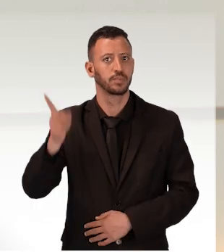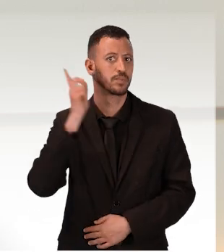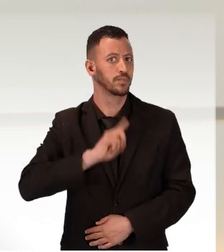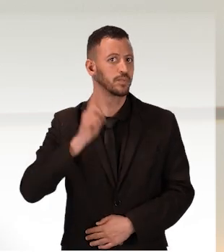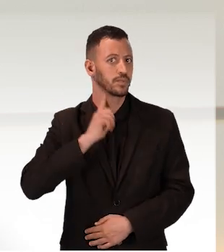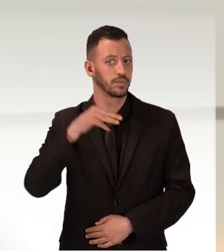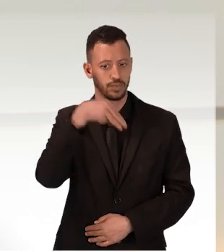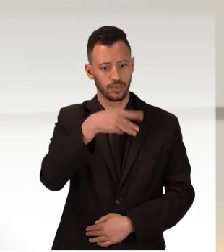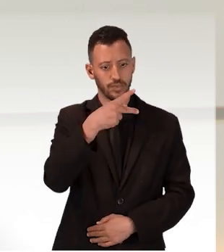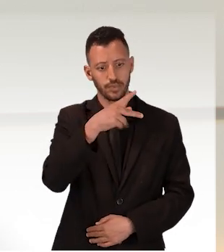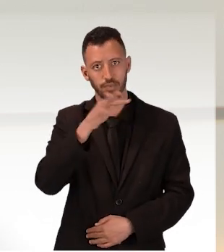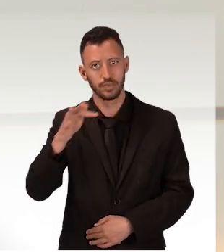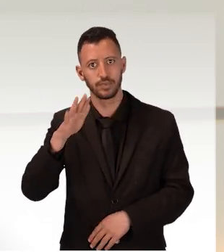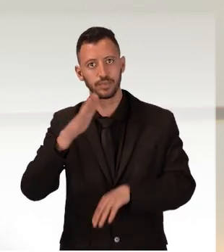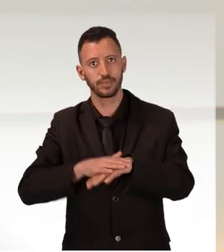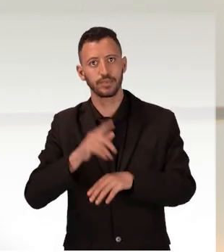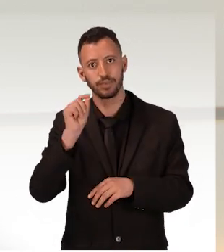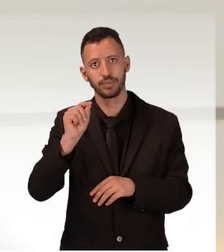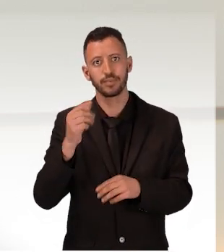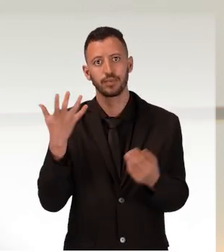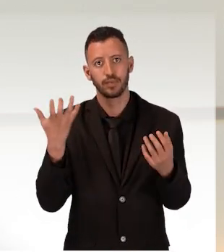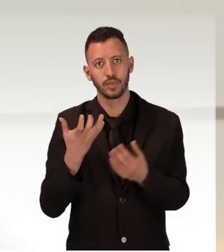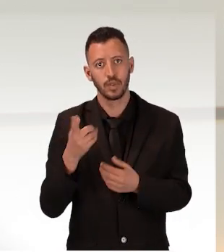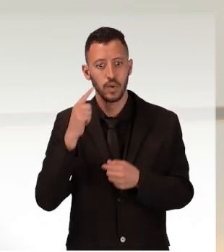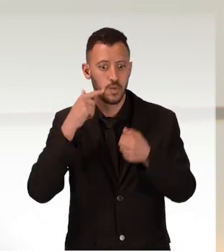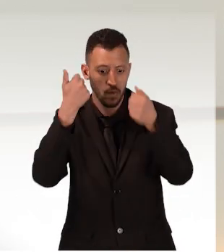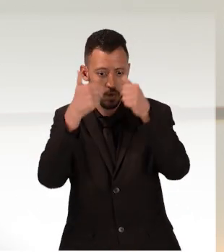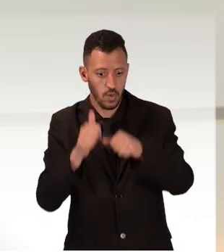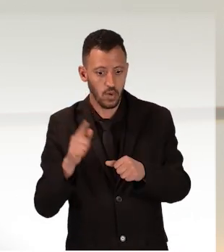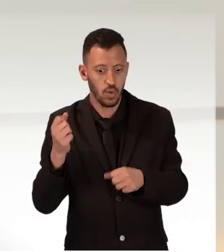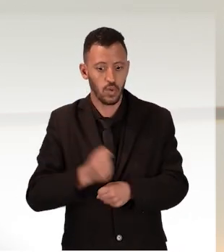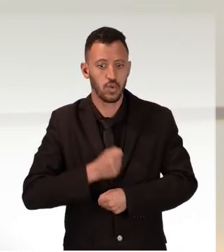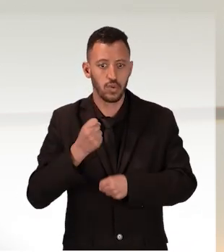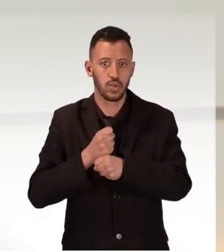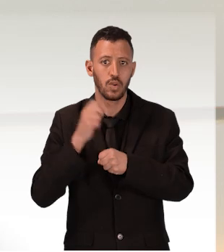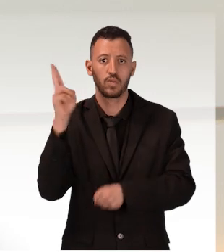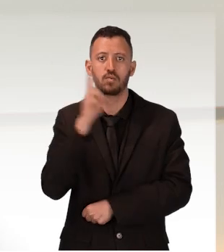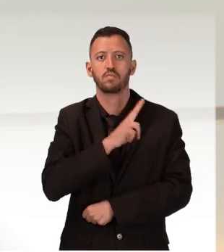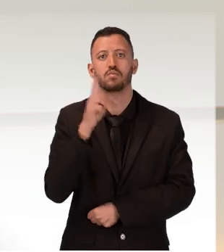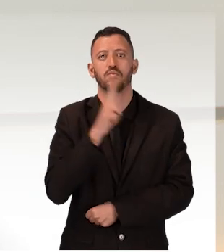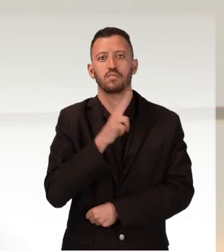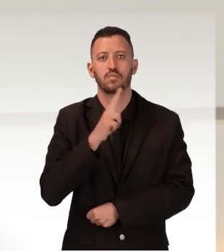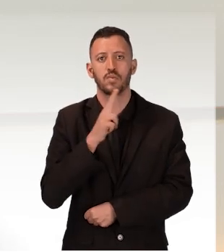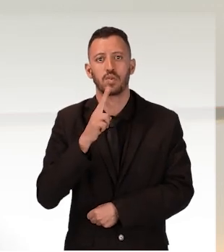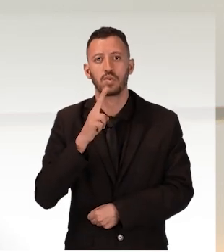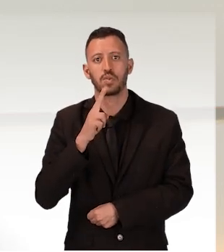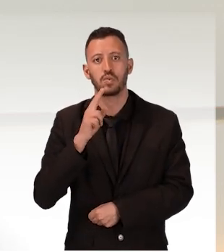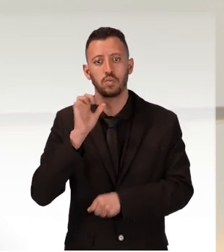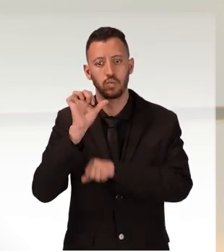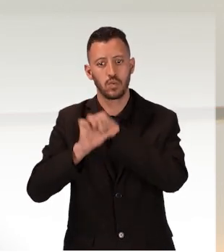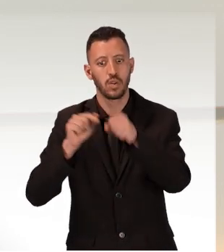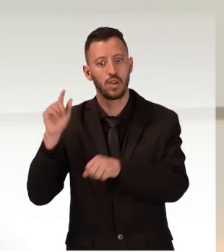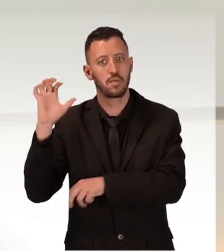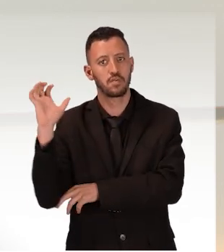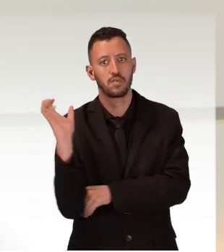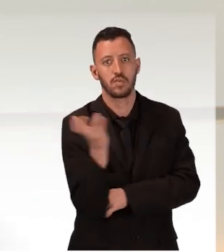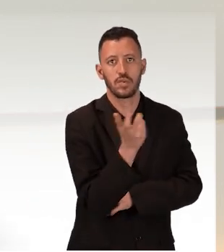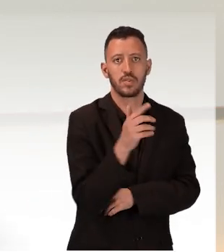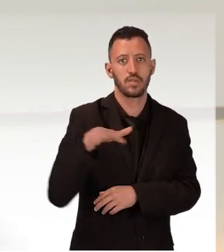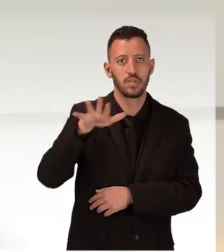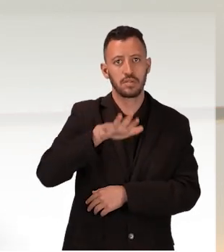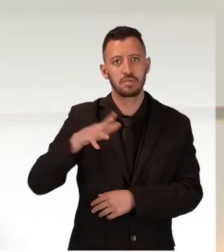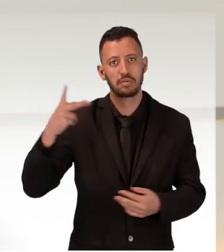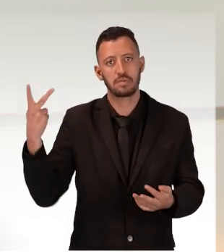Em Minas Gerais, o MPF quer mais celeridade na avaliação das obras emergenciais para recuperação ambiental